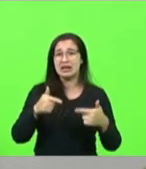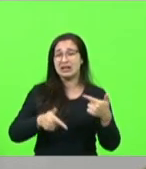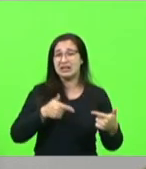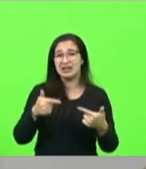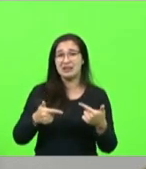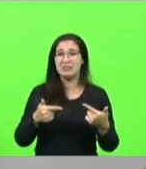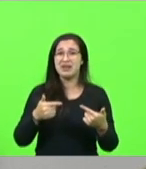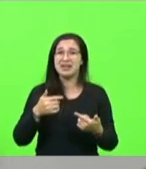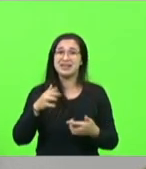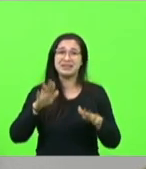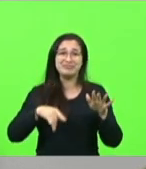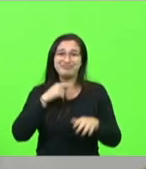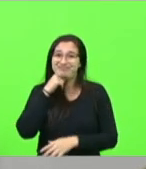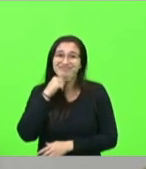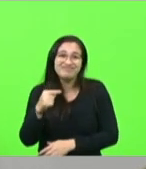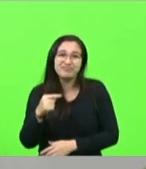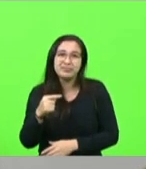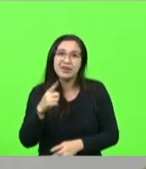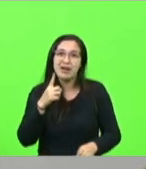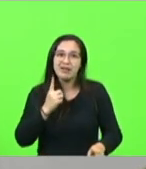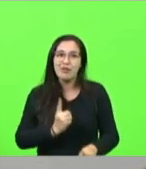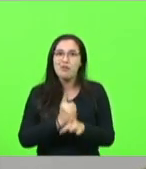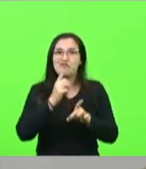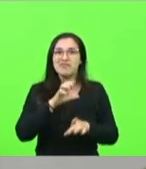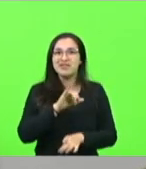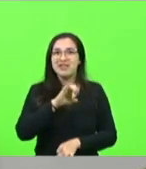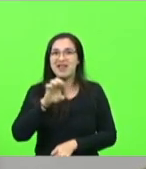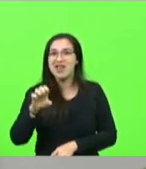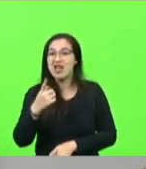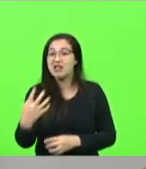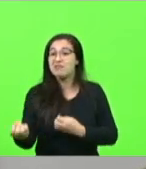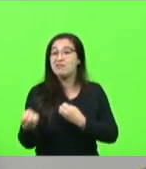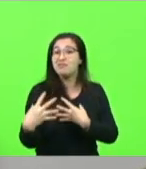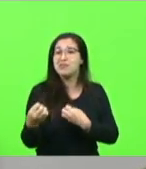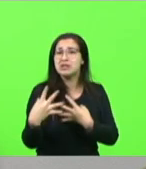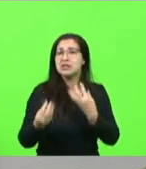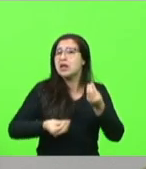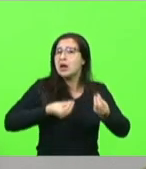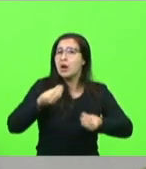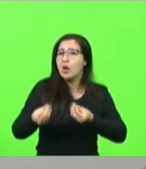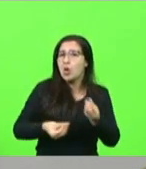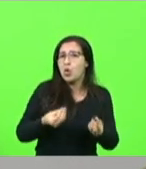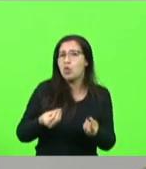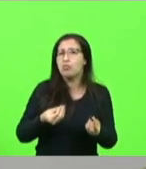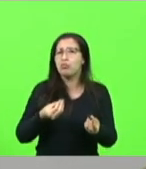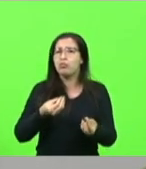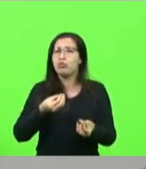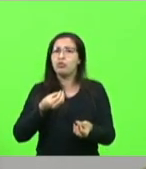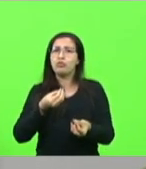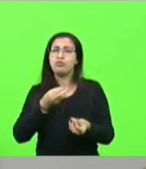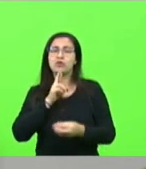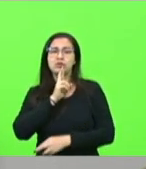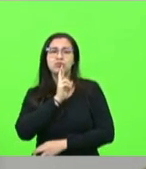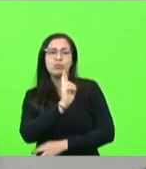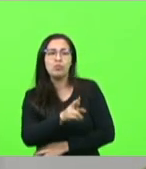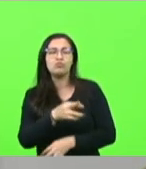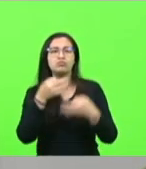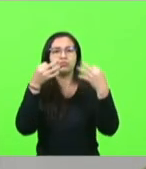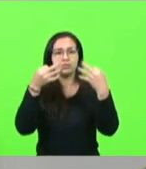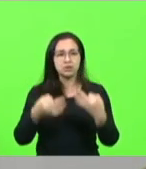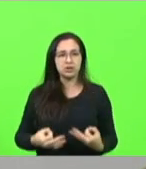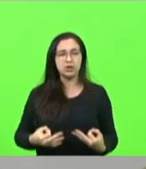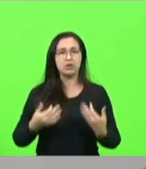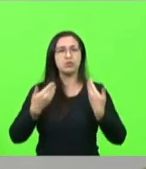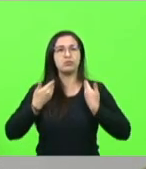passando. quando eu conheci o CIE eles me ensinaram a como se comportar em uma entrevista, como falar, perder minha